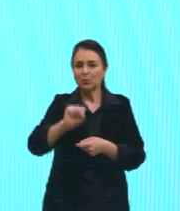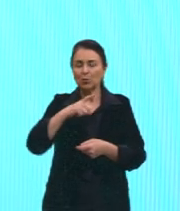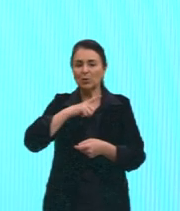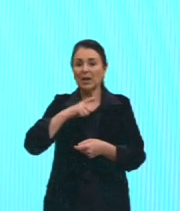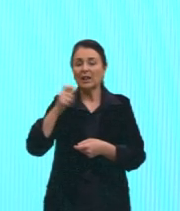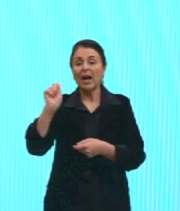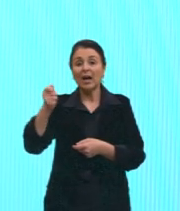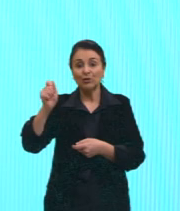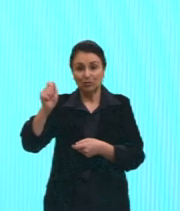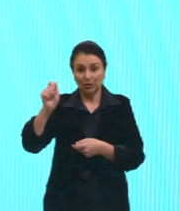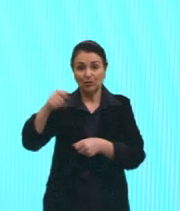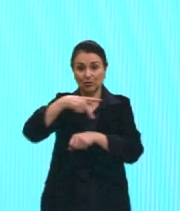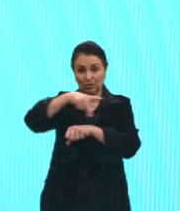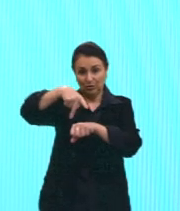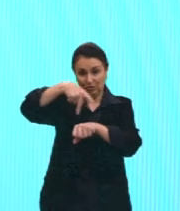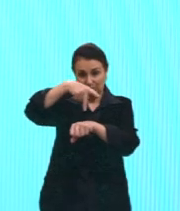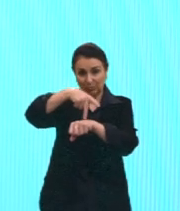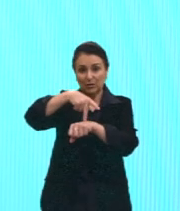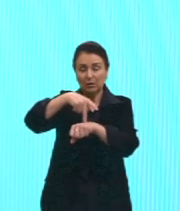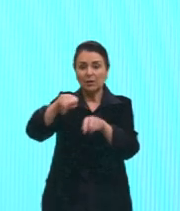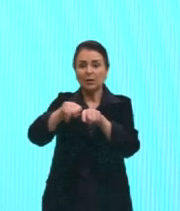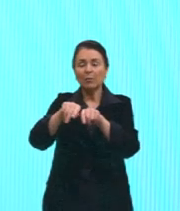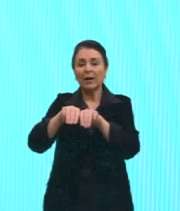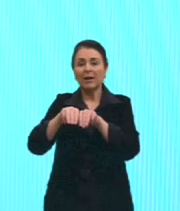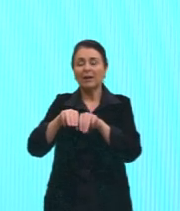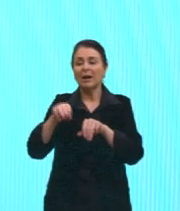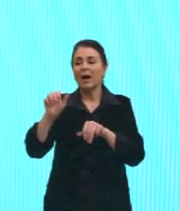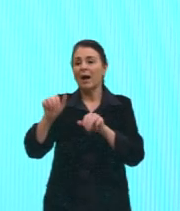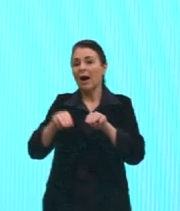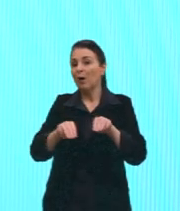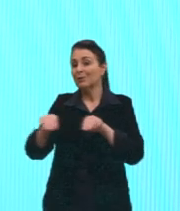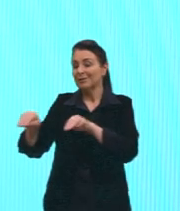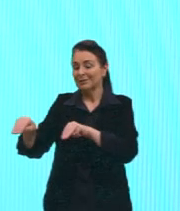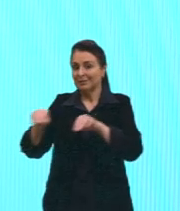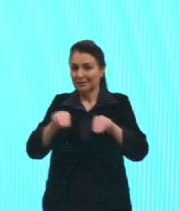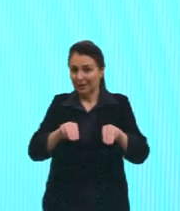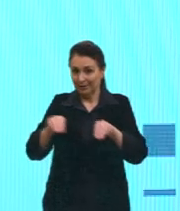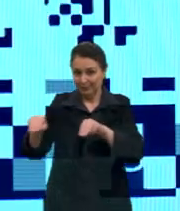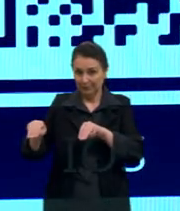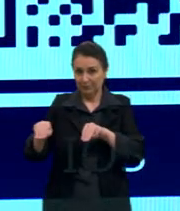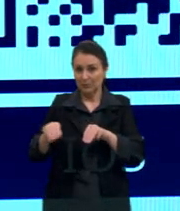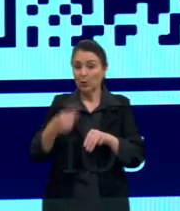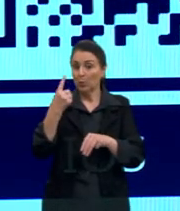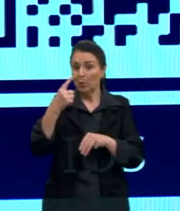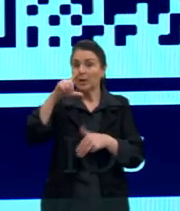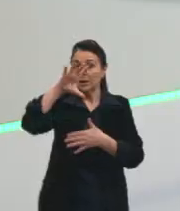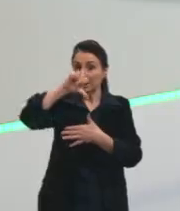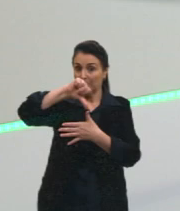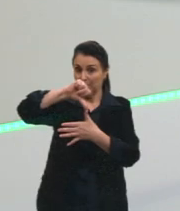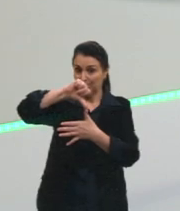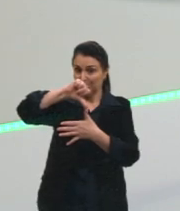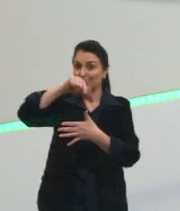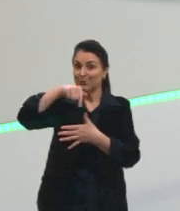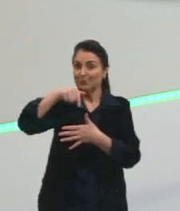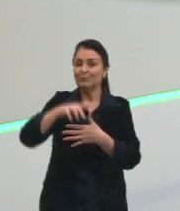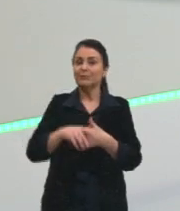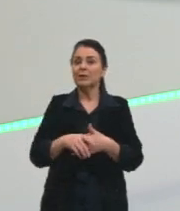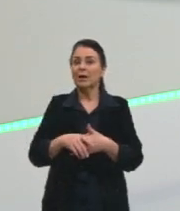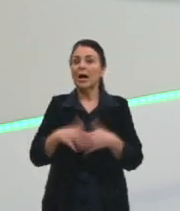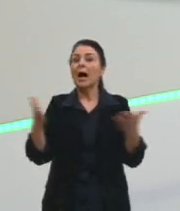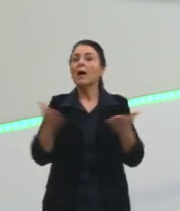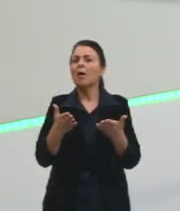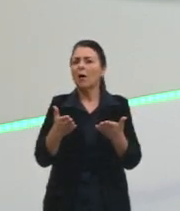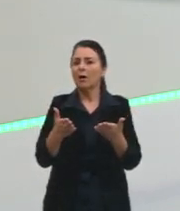Argentina, tá, e na Austrália, aqui na América do Sul, né. Então, vamos dar aqui, já o do celular,